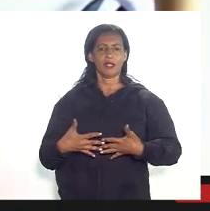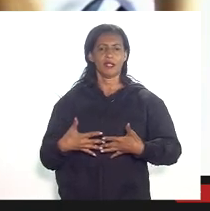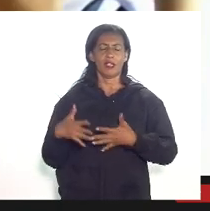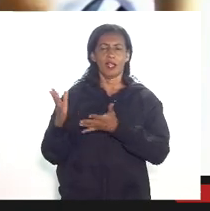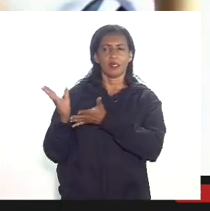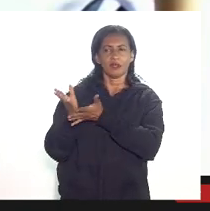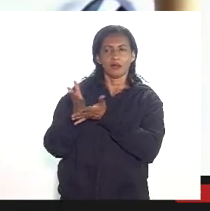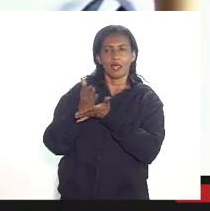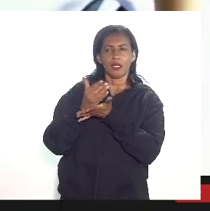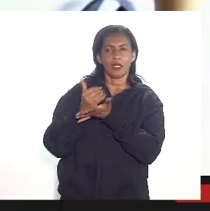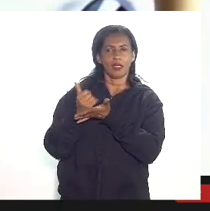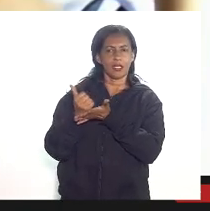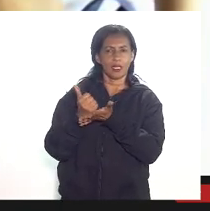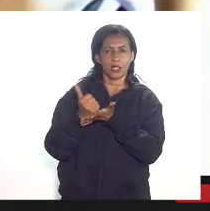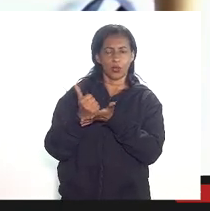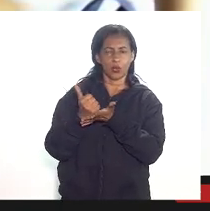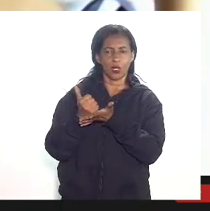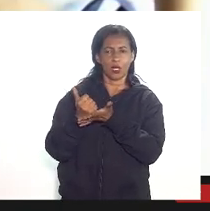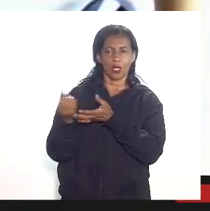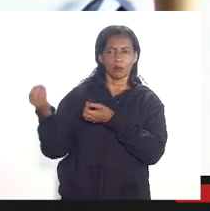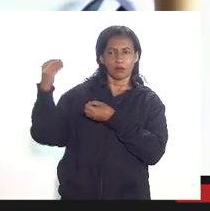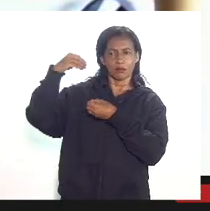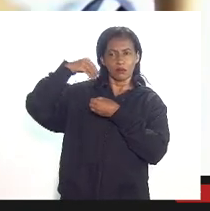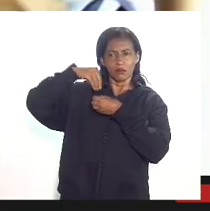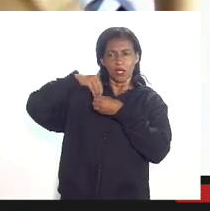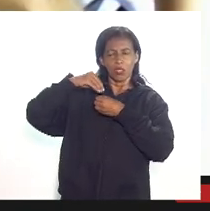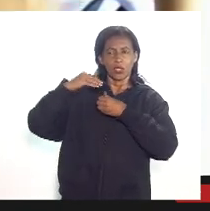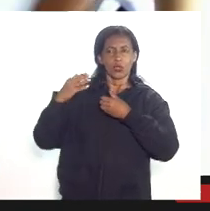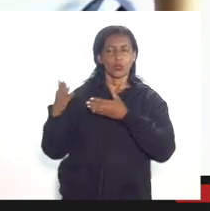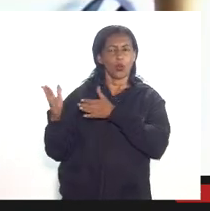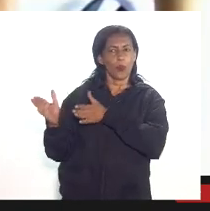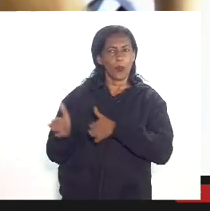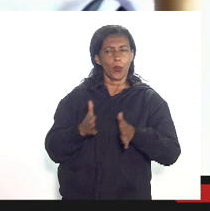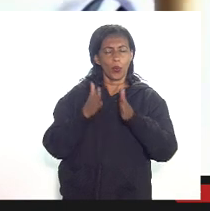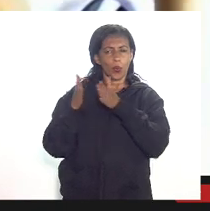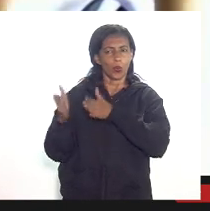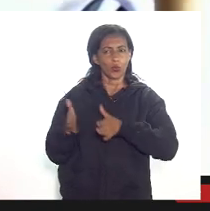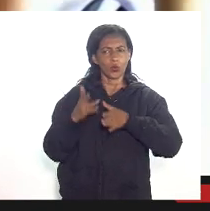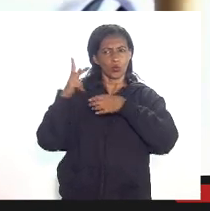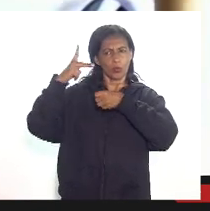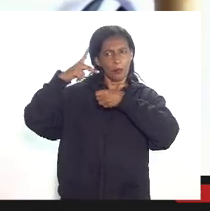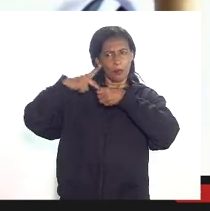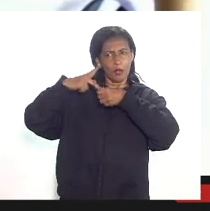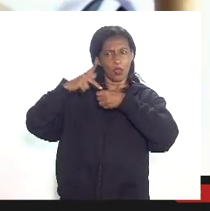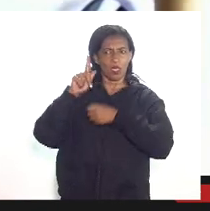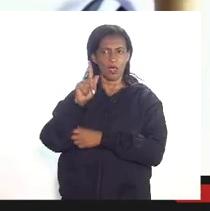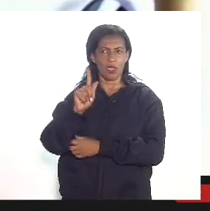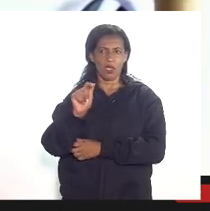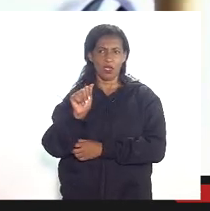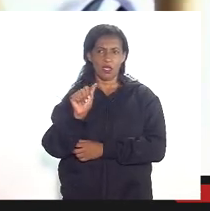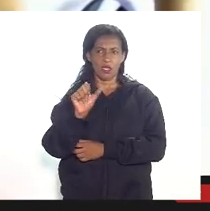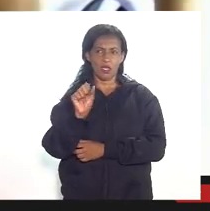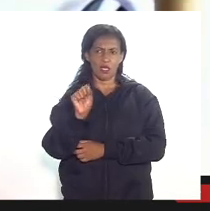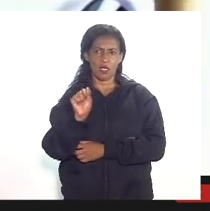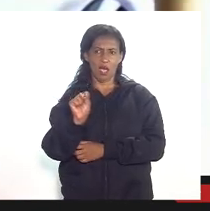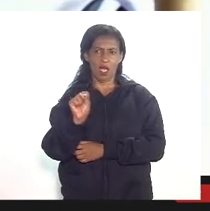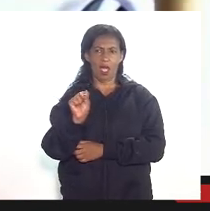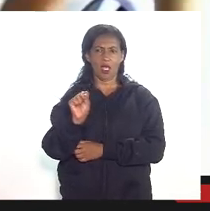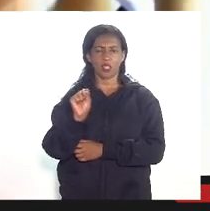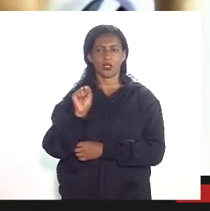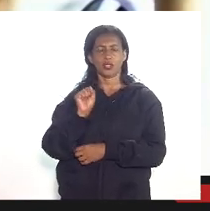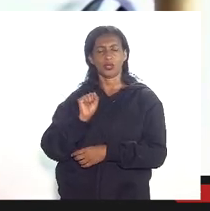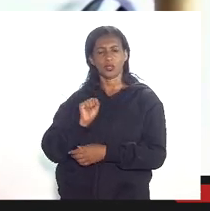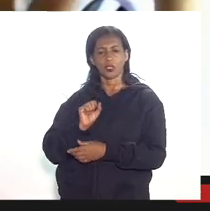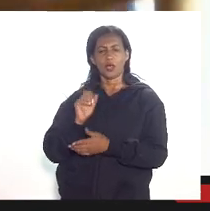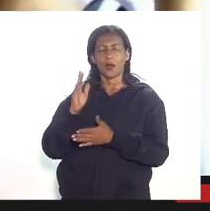progressivas que incide sobre as produções de petróleo e gás para abatimento da PE para